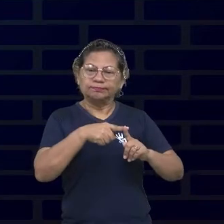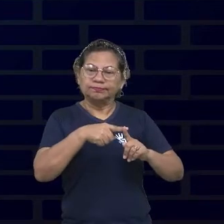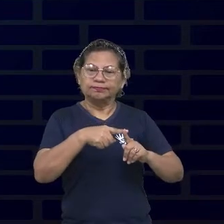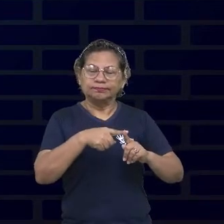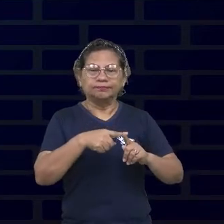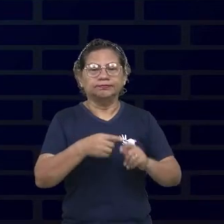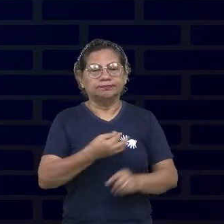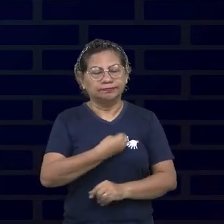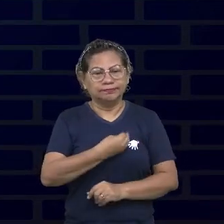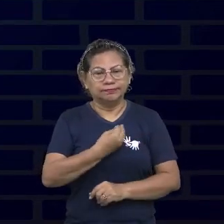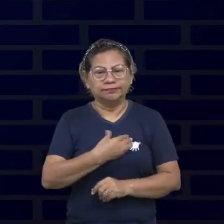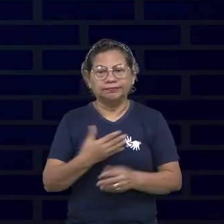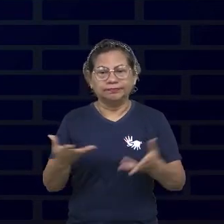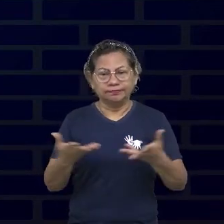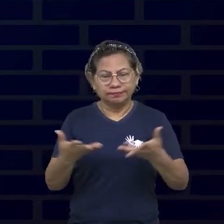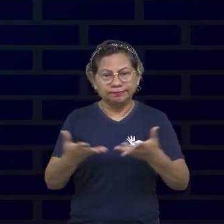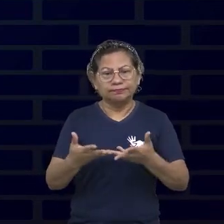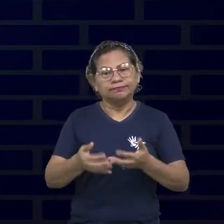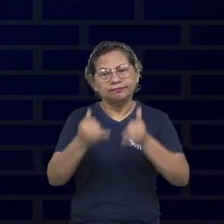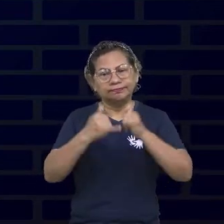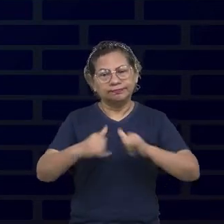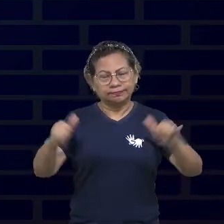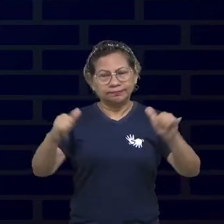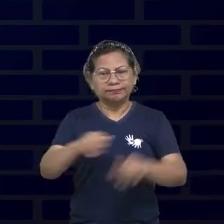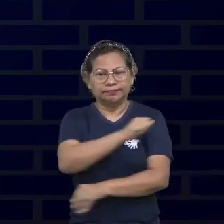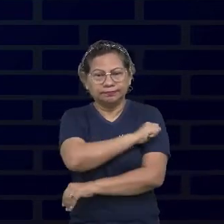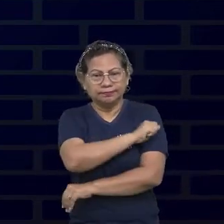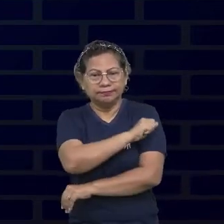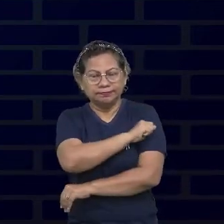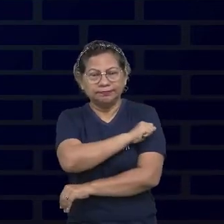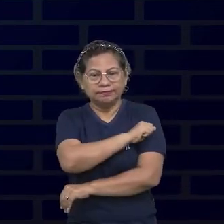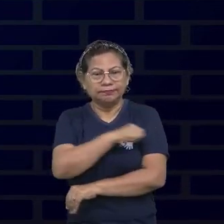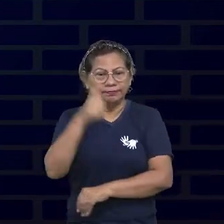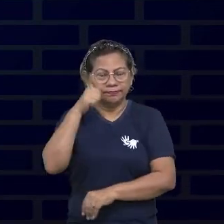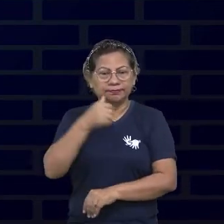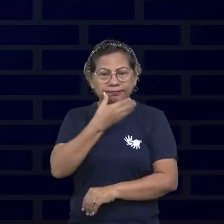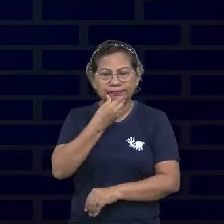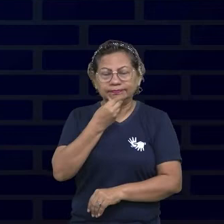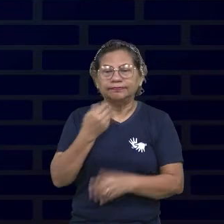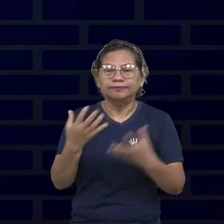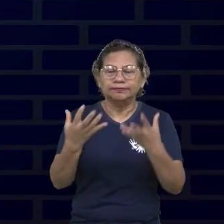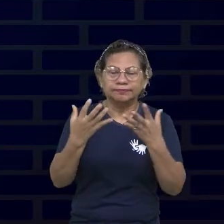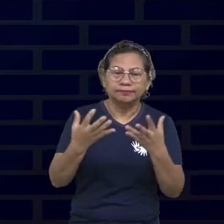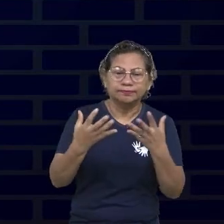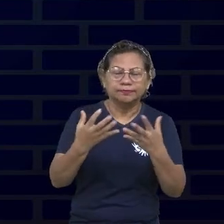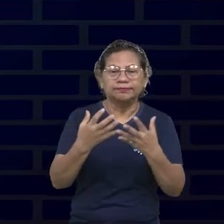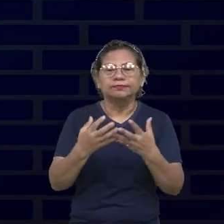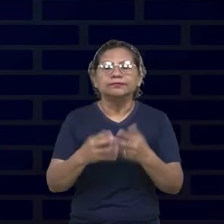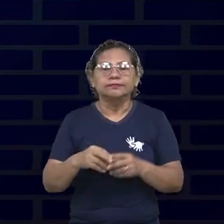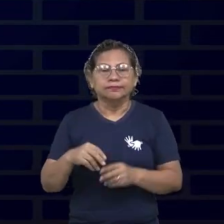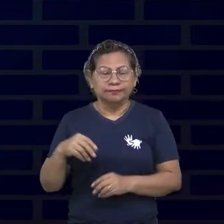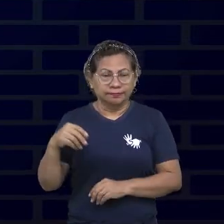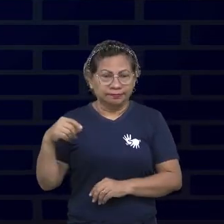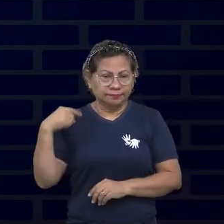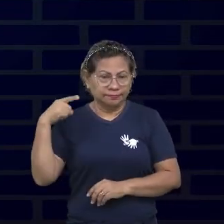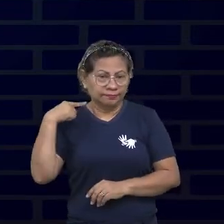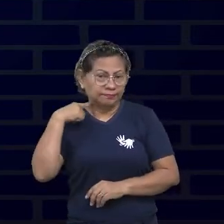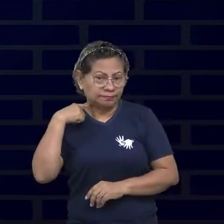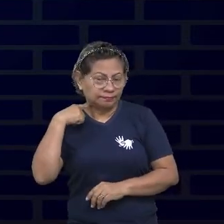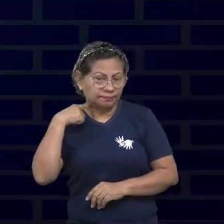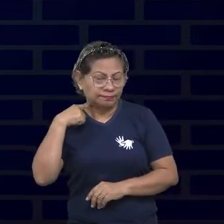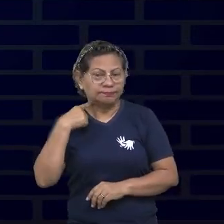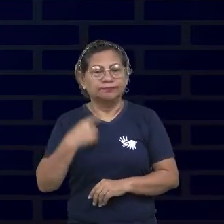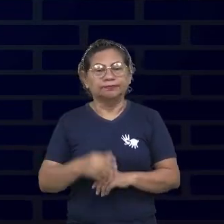E quero deixar uma mensagem para você, aluno, aluna, que deseja fazer o curso de Direito. Não pare.